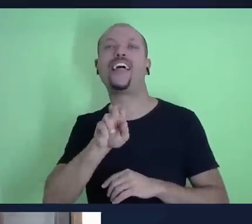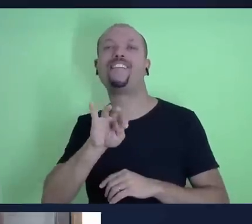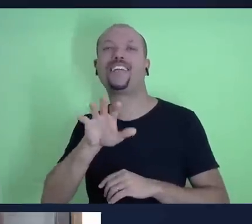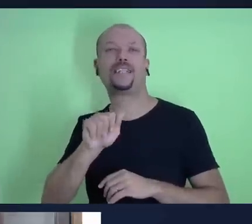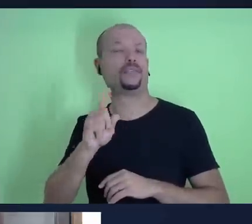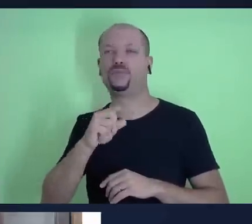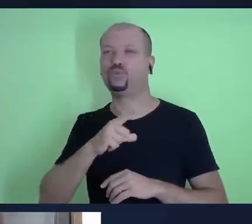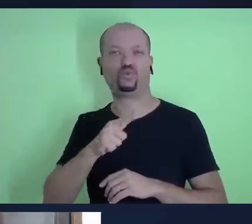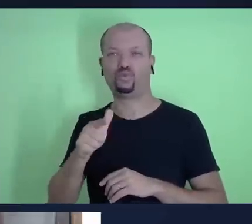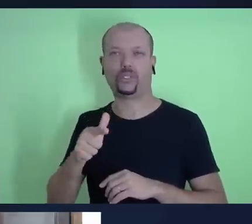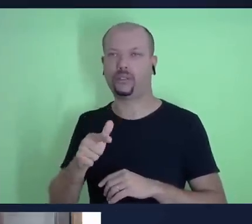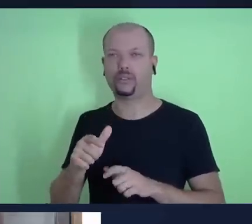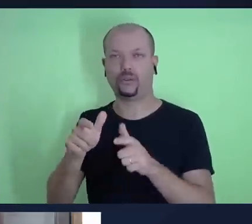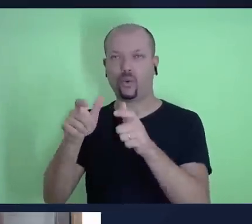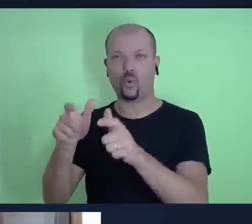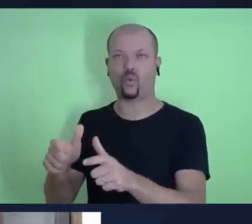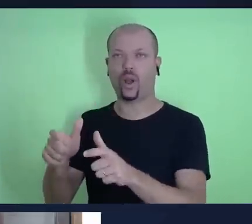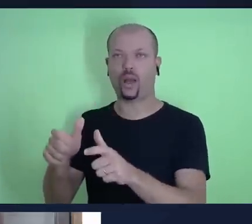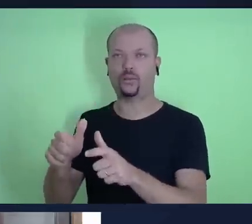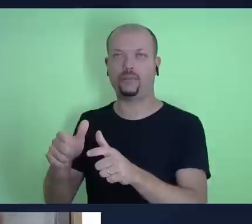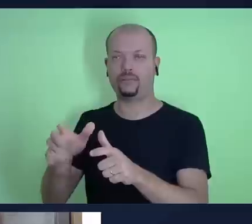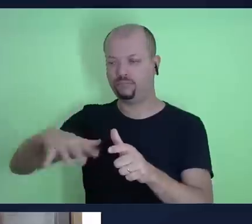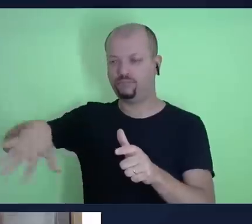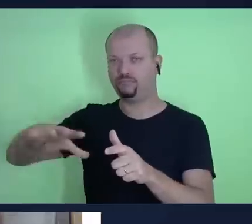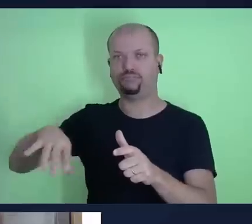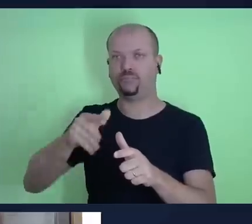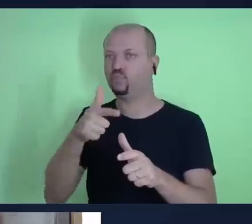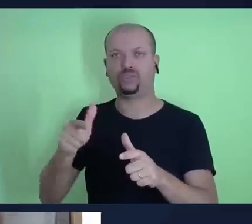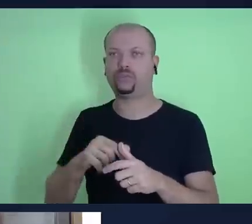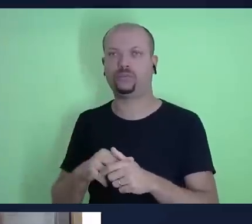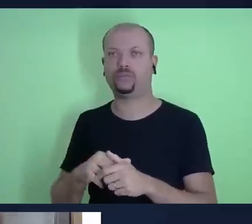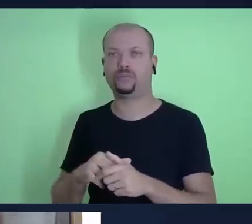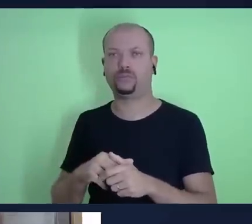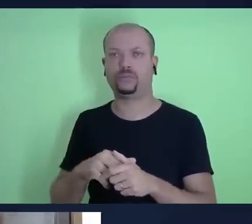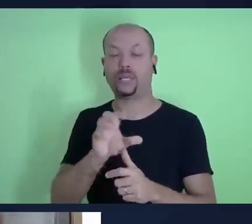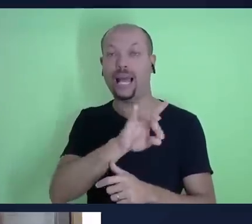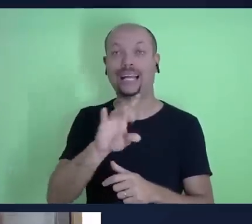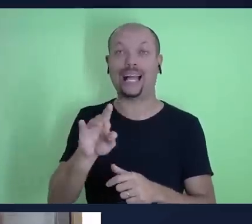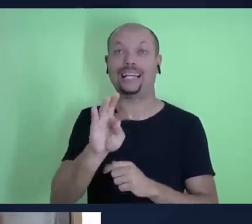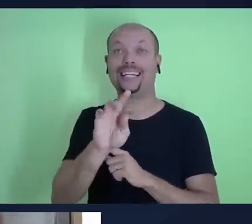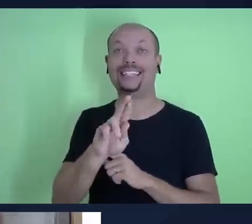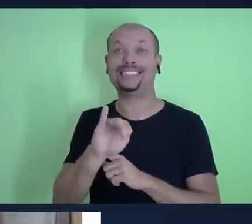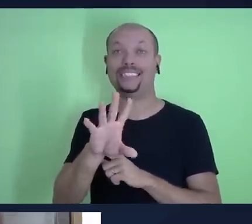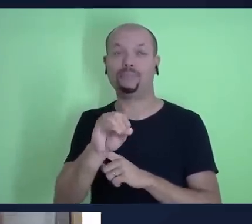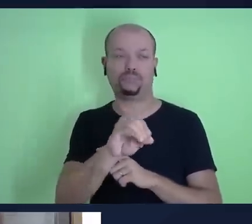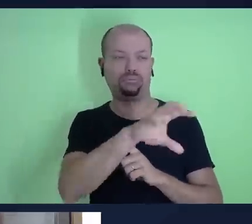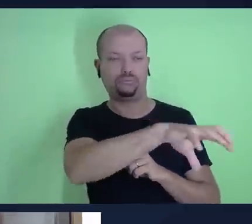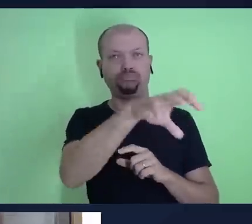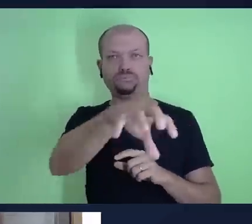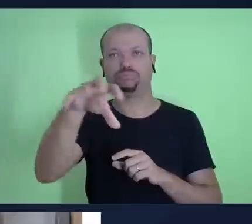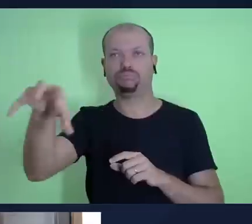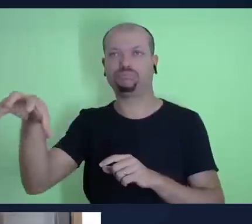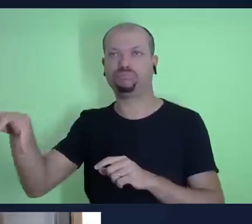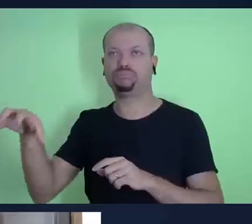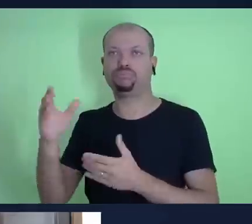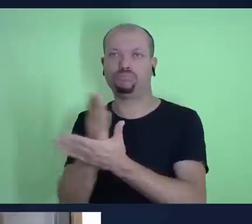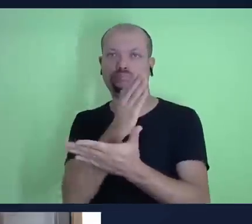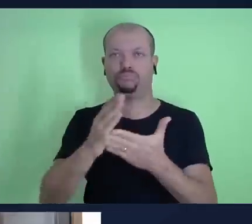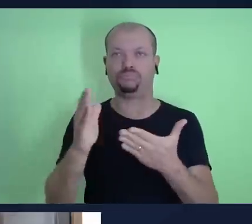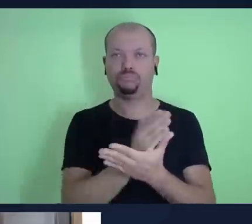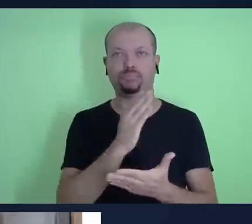nenhuma parte de terra. Cada tribo recebeu uma porção de terra em Canaã. Os levitas não.